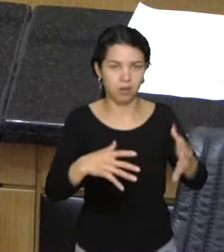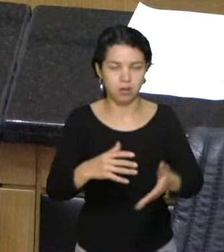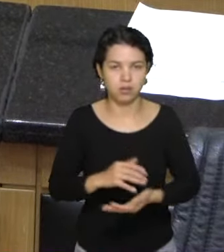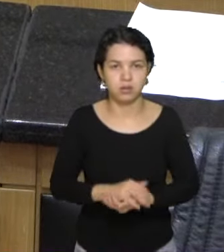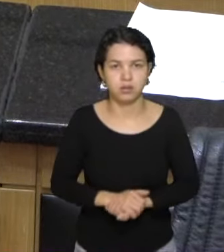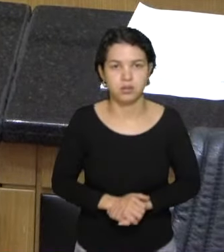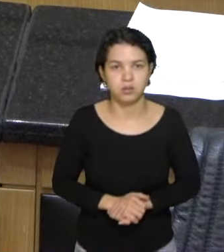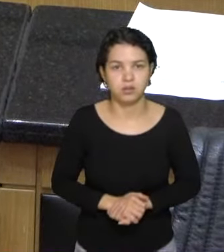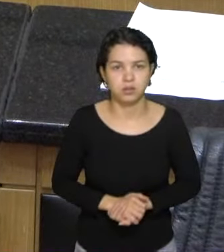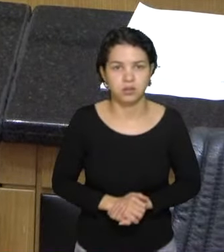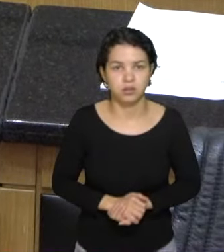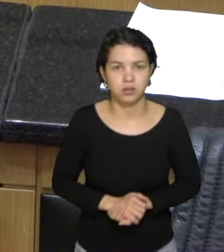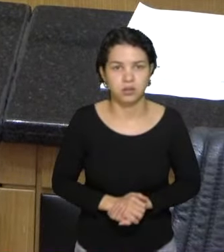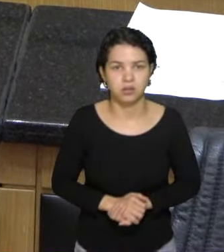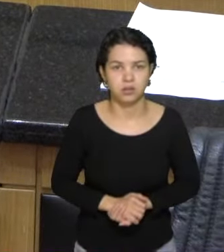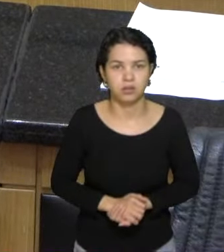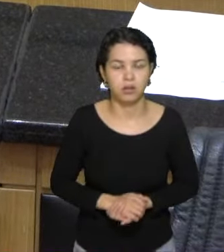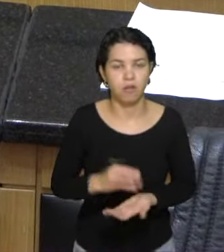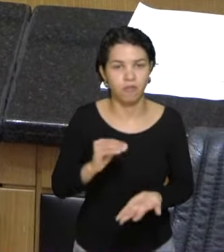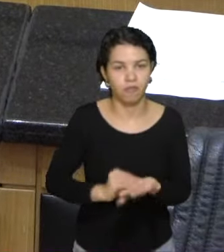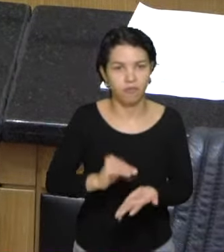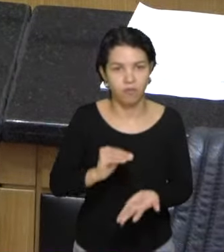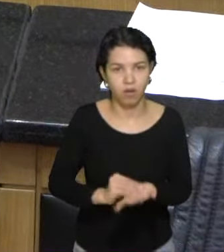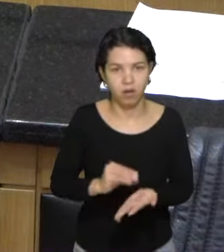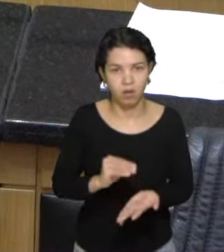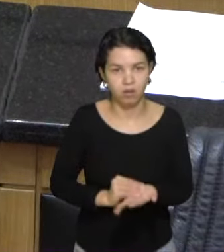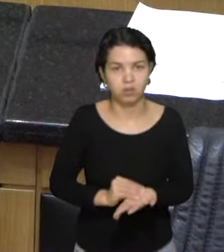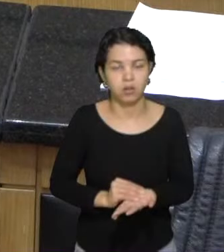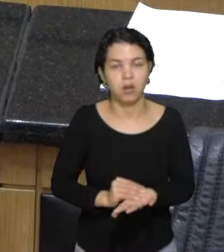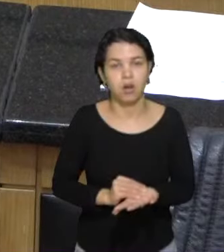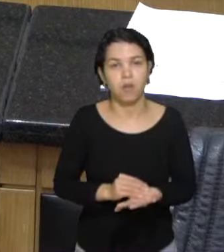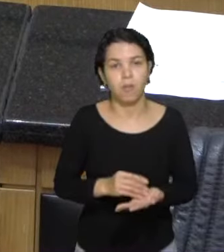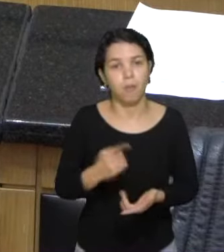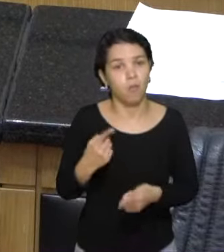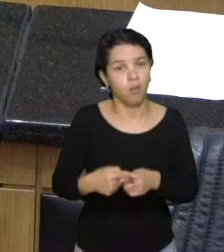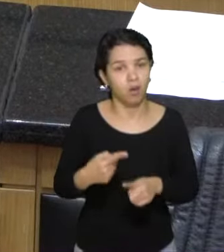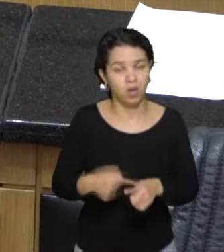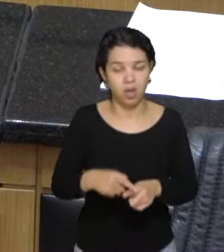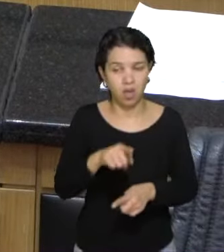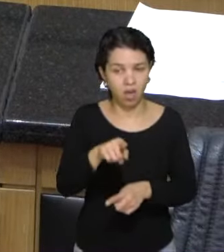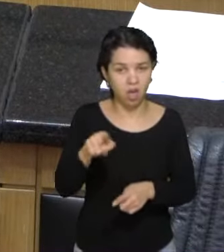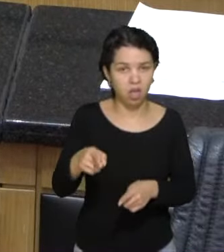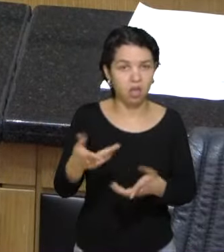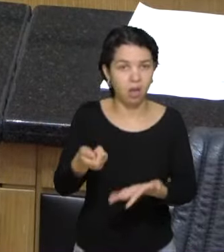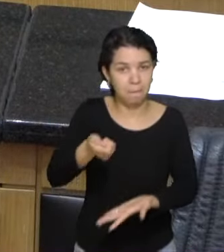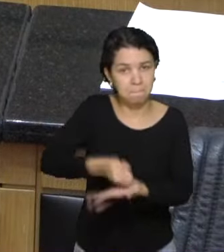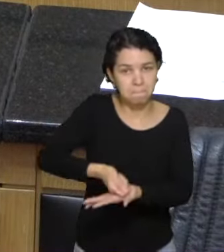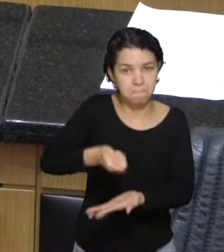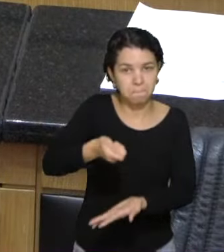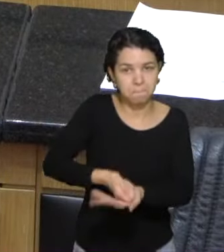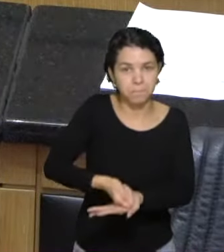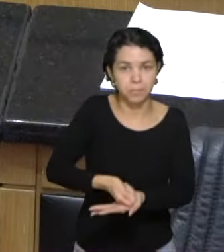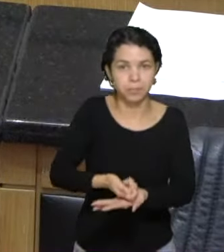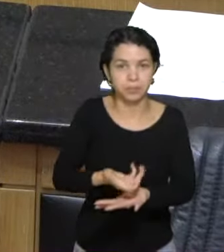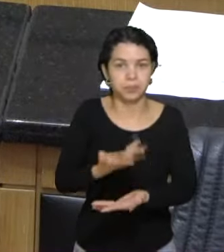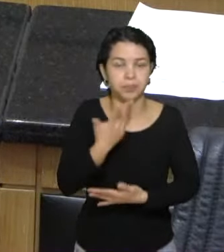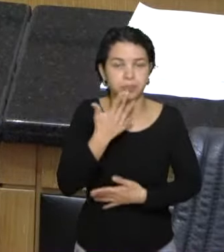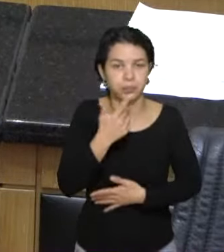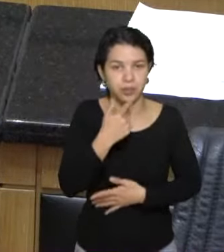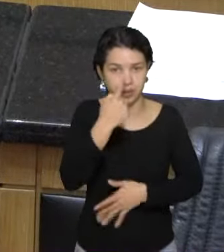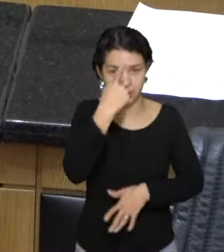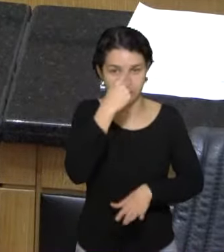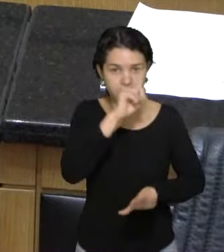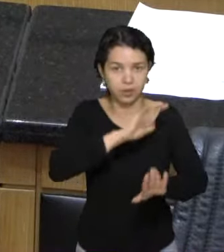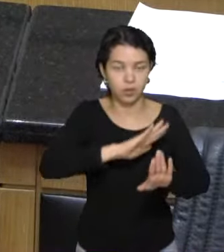uma tendência de querer impor goela abaixo das nossas crianças, essa tal da ideologia de gênero, que todos nós já